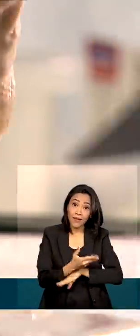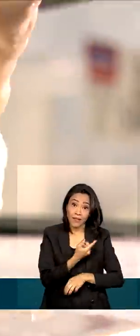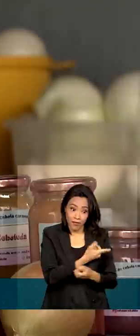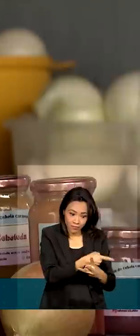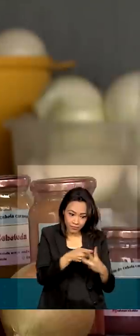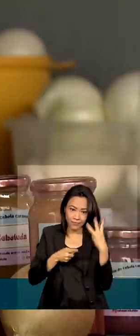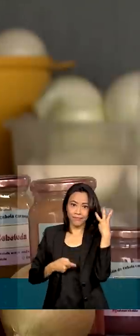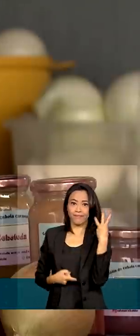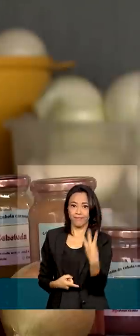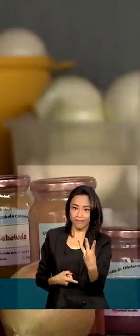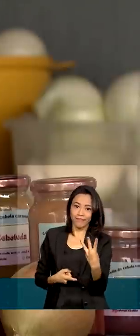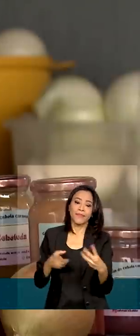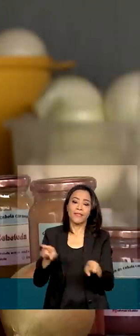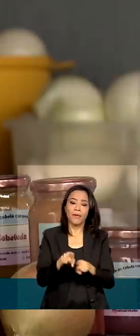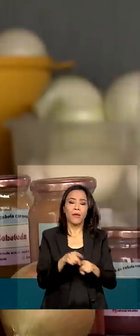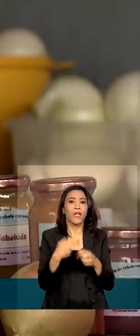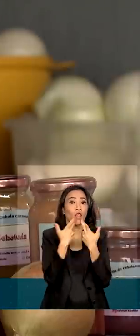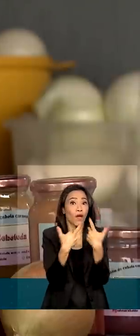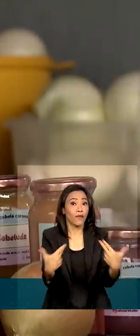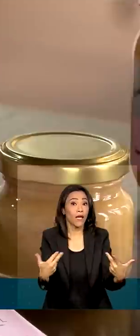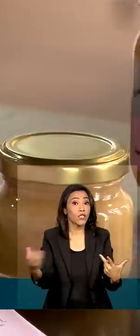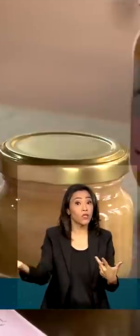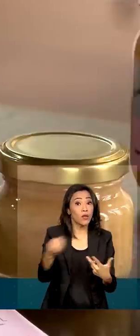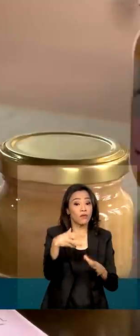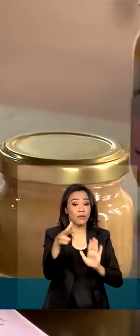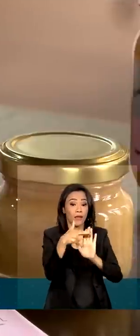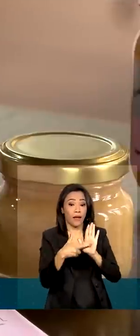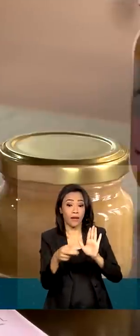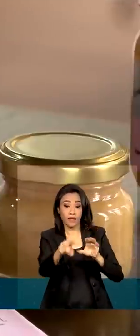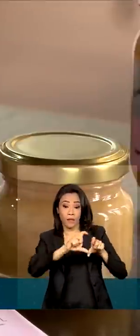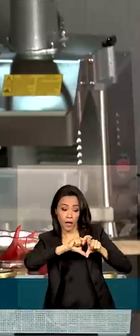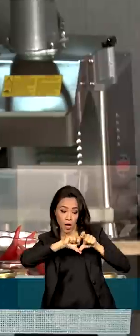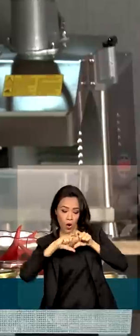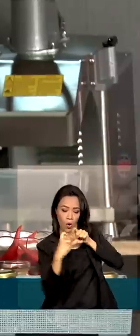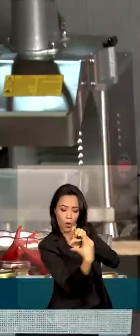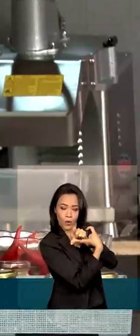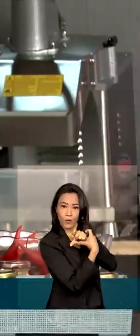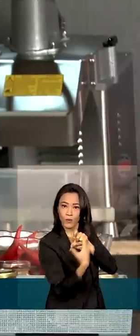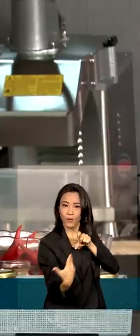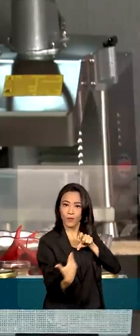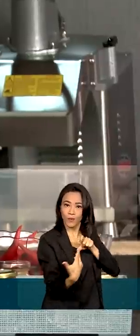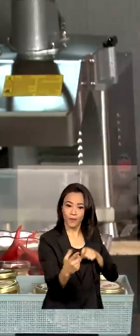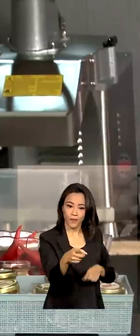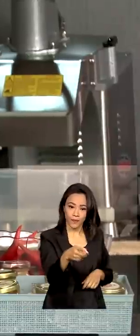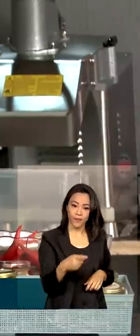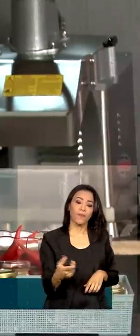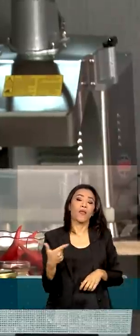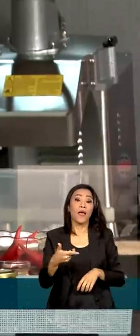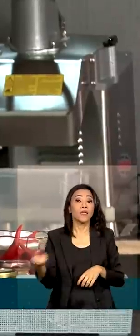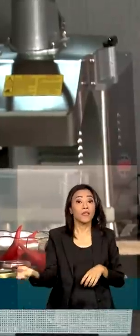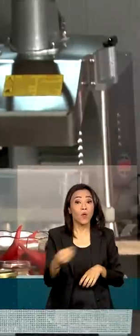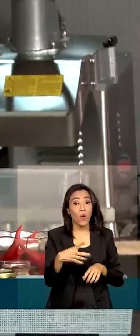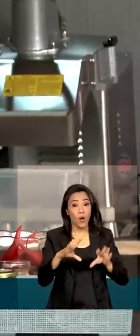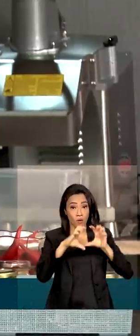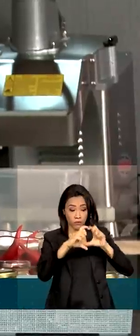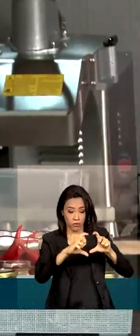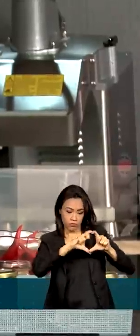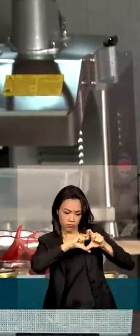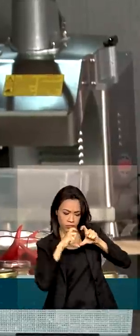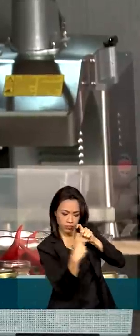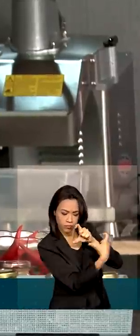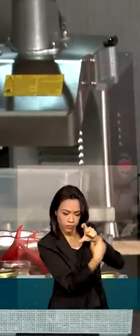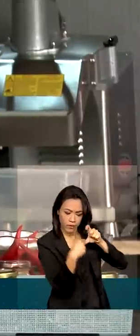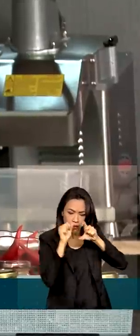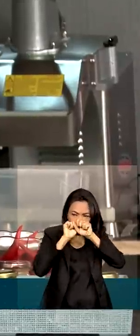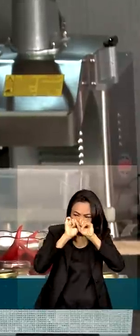novidade, entrou em vigor novas regras para rótulos de alimentos. Essa rotulagem frontal, que é a nova proposta, estiver mais